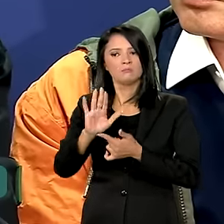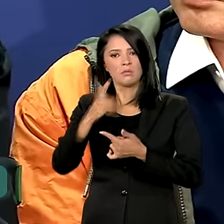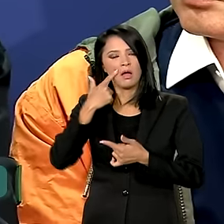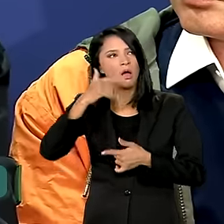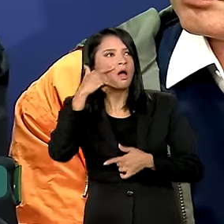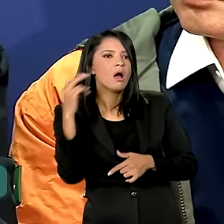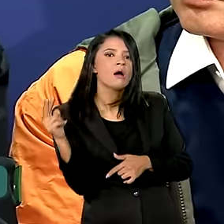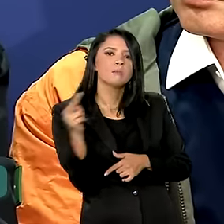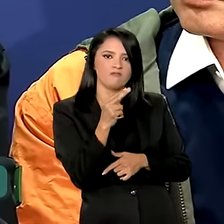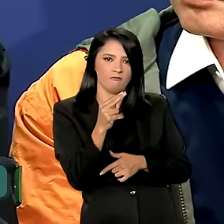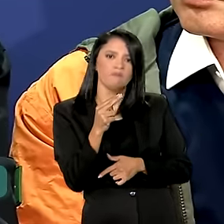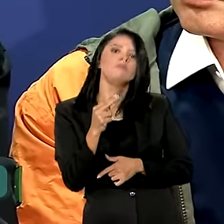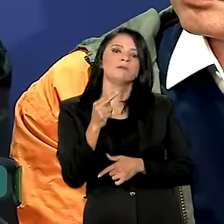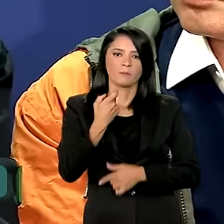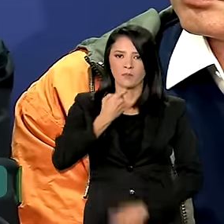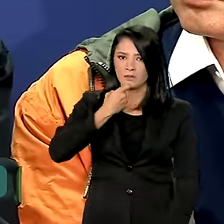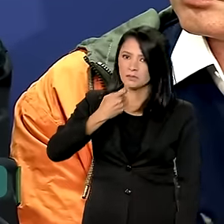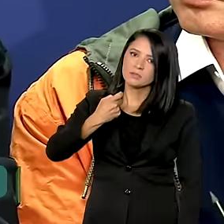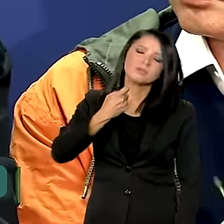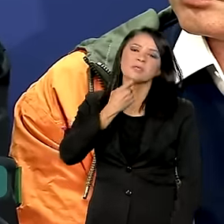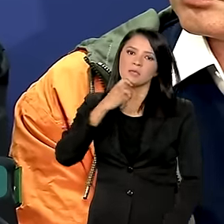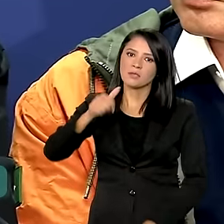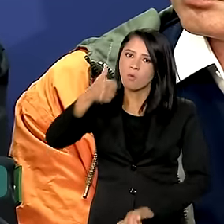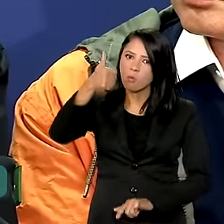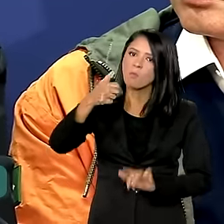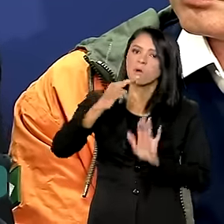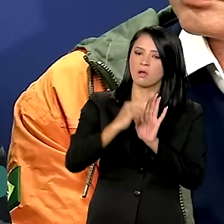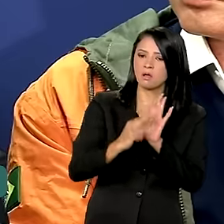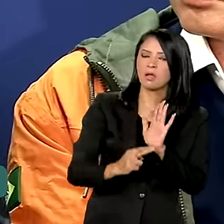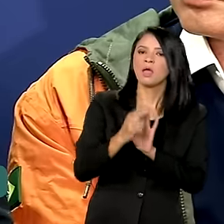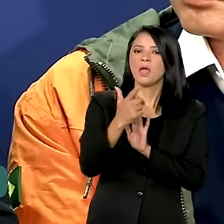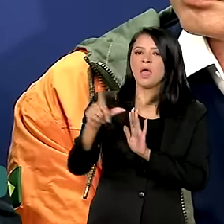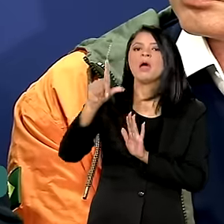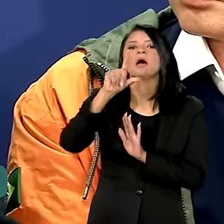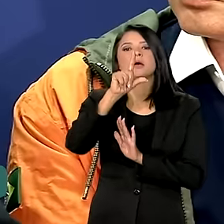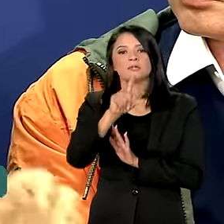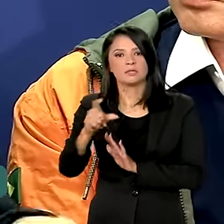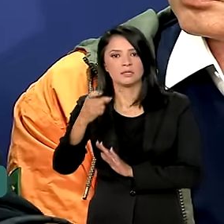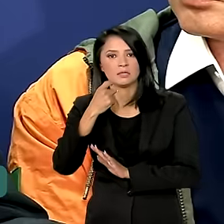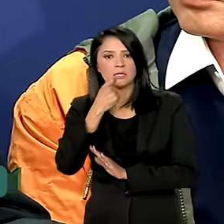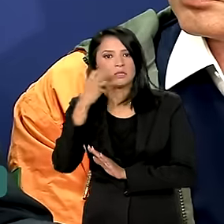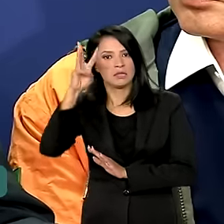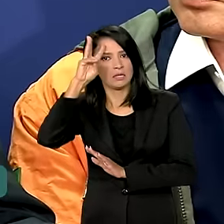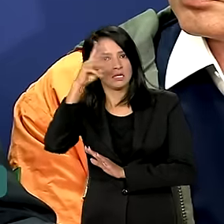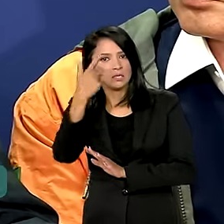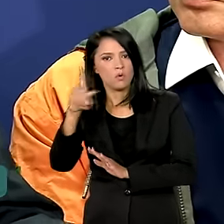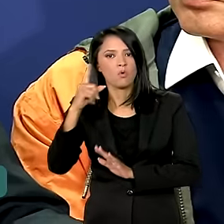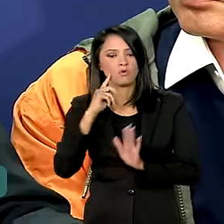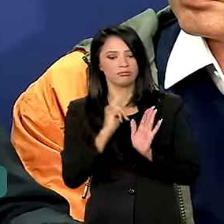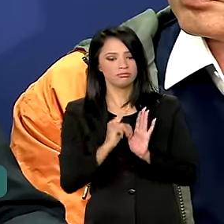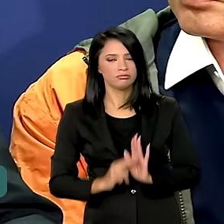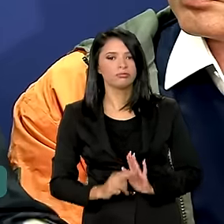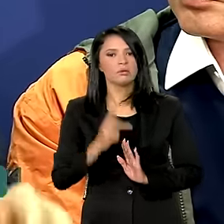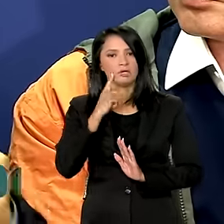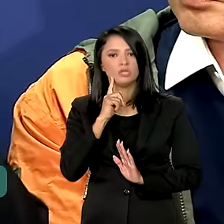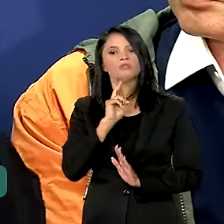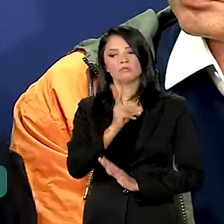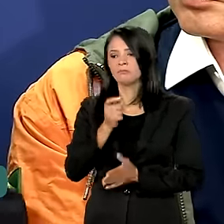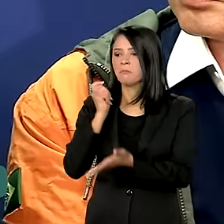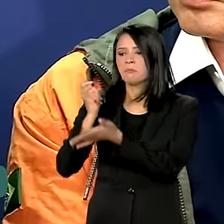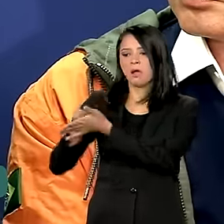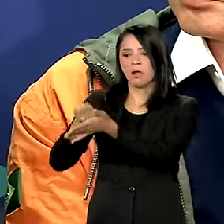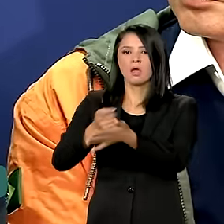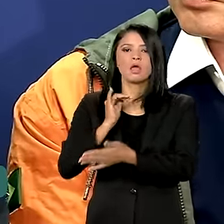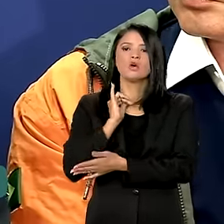Então, sexta-feira sai uma lista, na terça-feira sai outra lista. E nós vamos seguir fazendo pagamento e